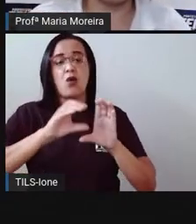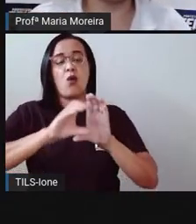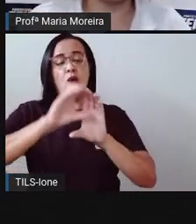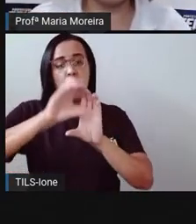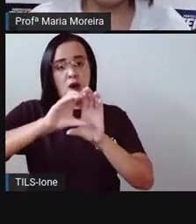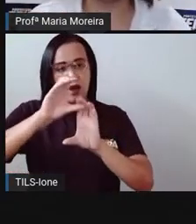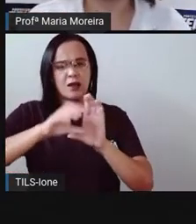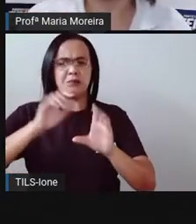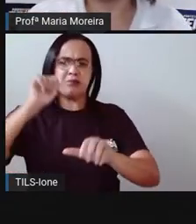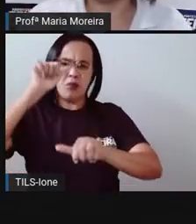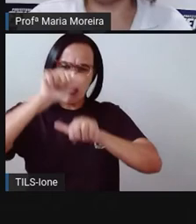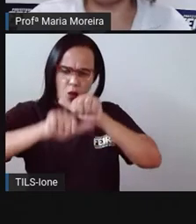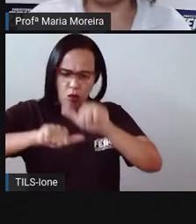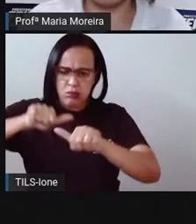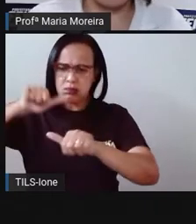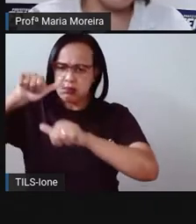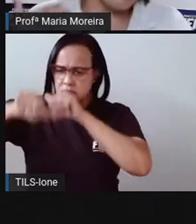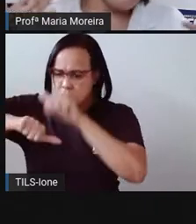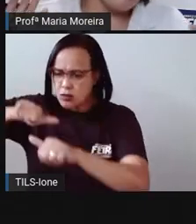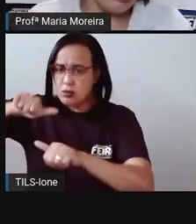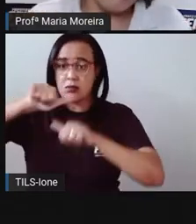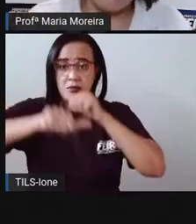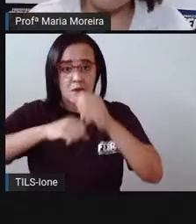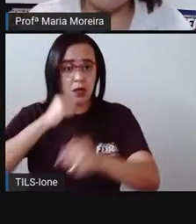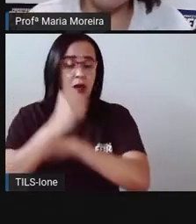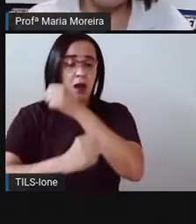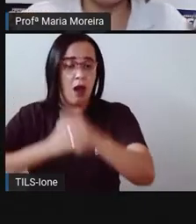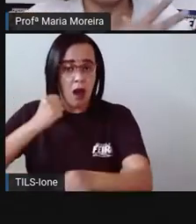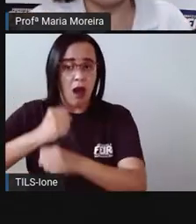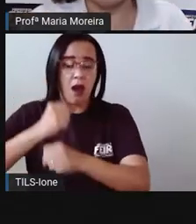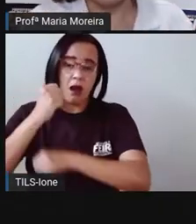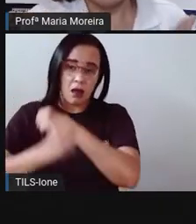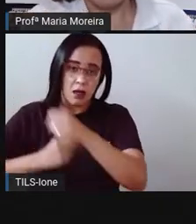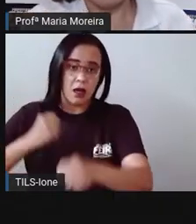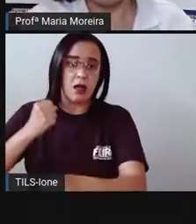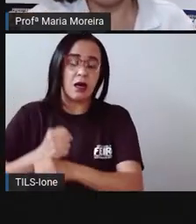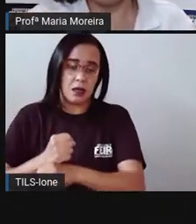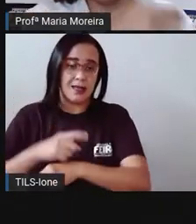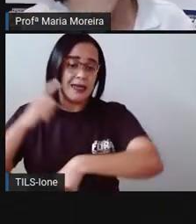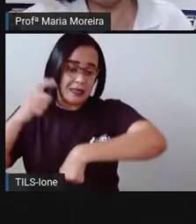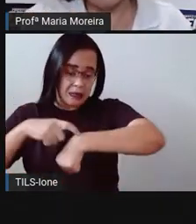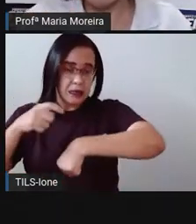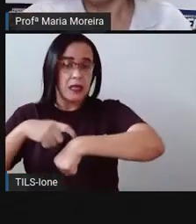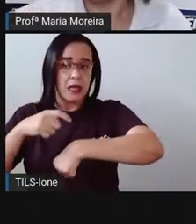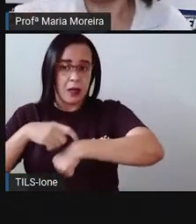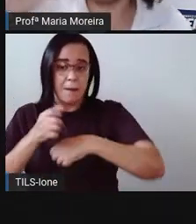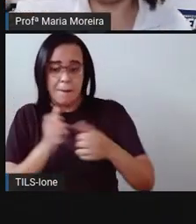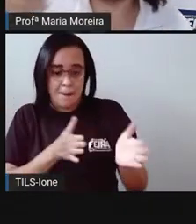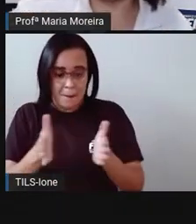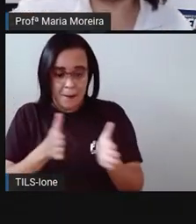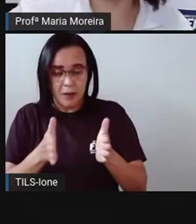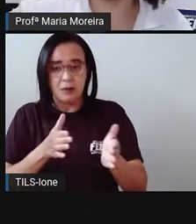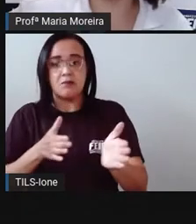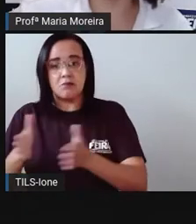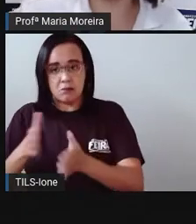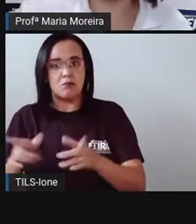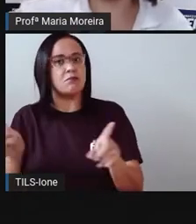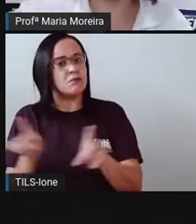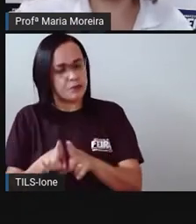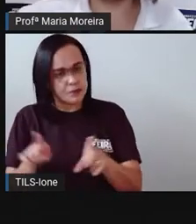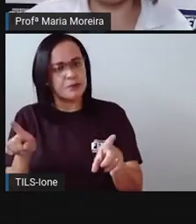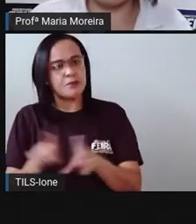passar dos anos, com o passar do tempo. Porque anos eles também, a questão de ano, ele veio o quê?